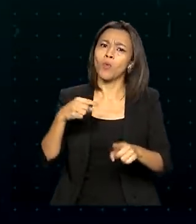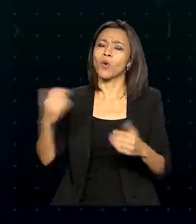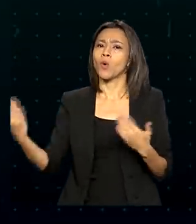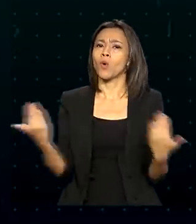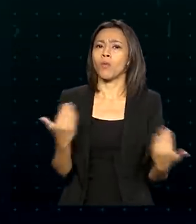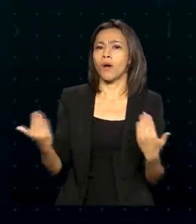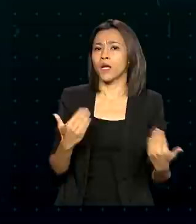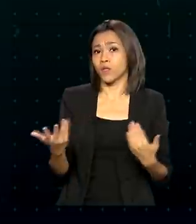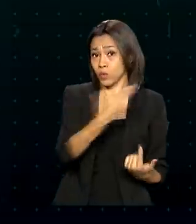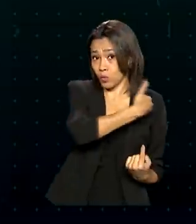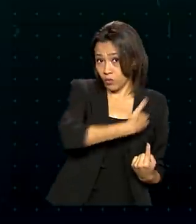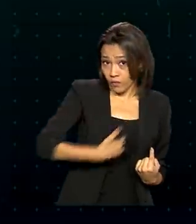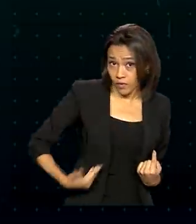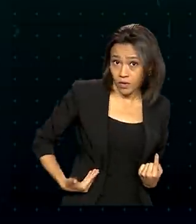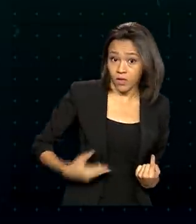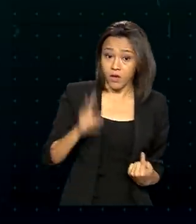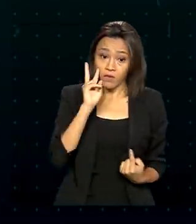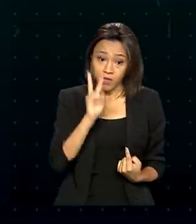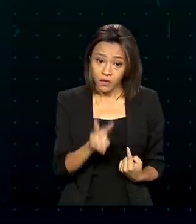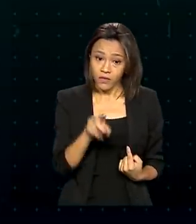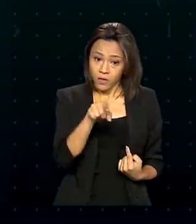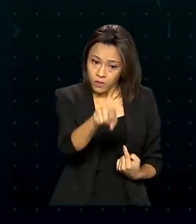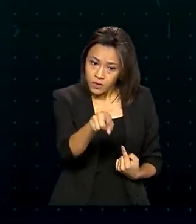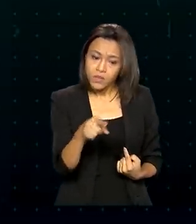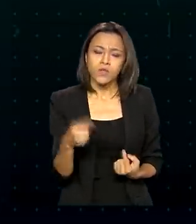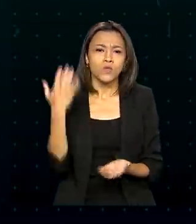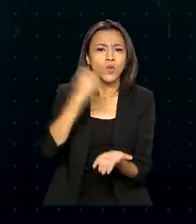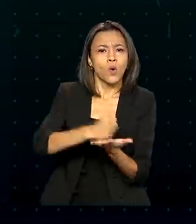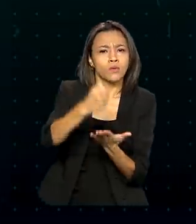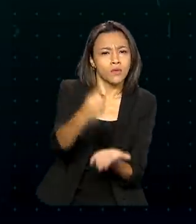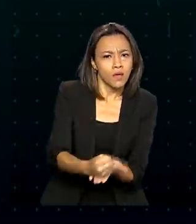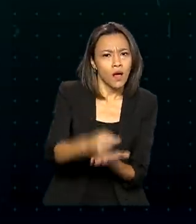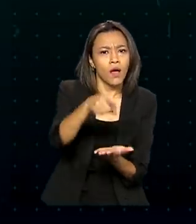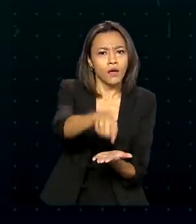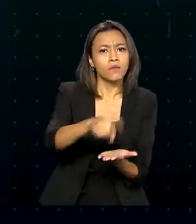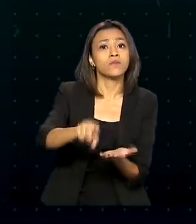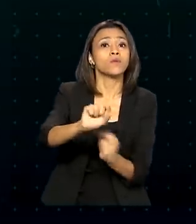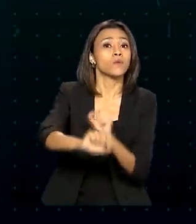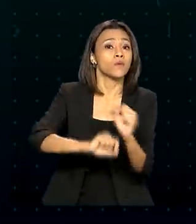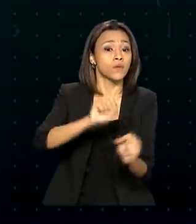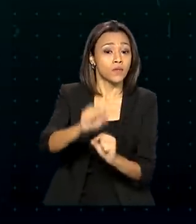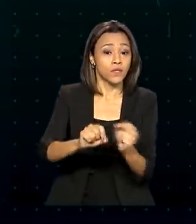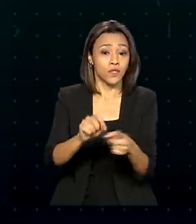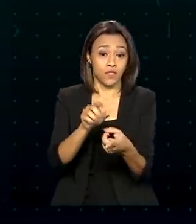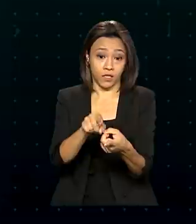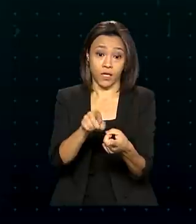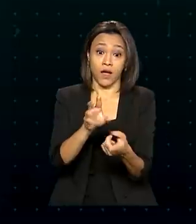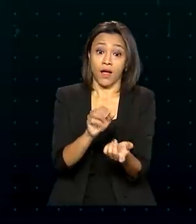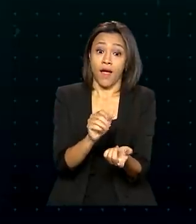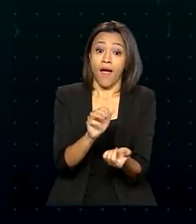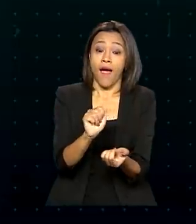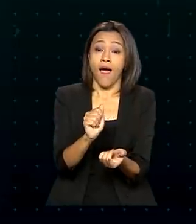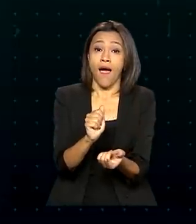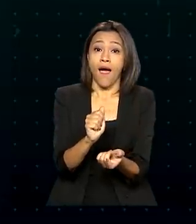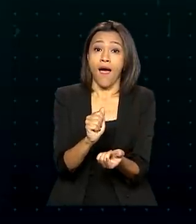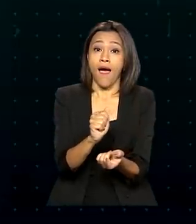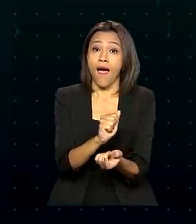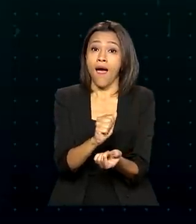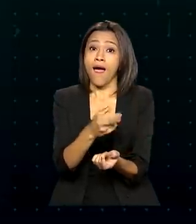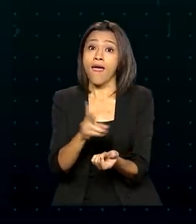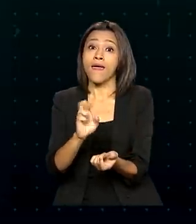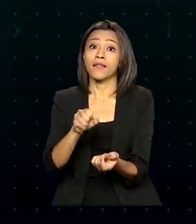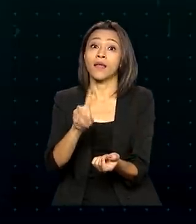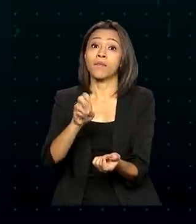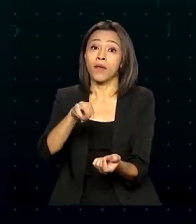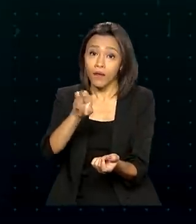públicos. De olho neste mercado, os contratos de arrendamento passam a ser mais flexíveis. Haverá